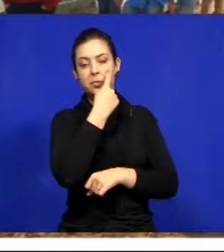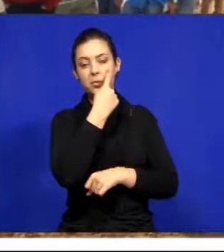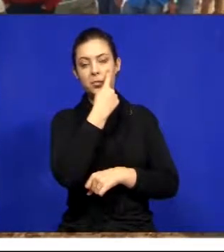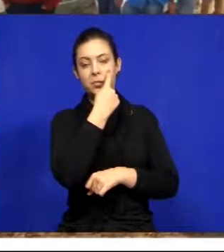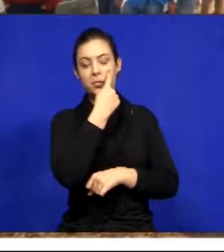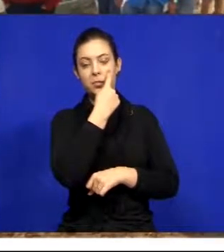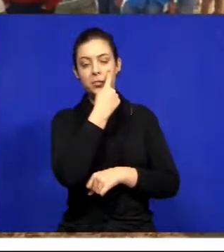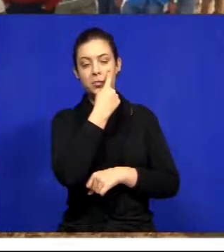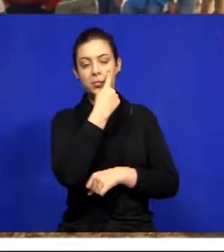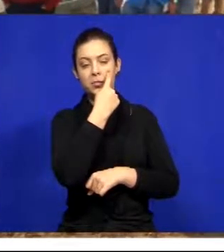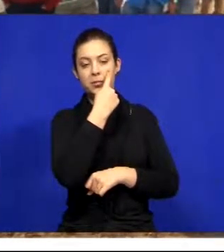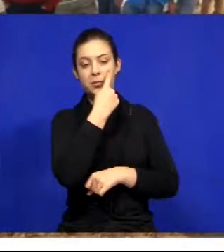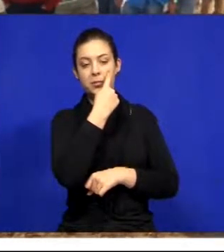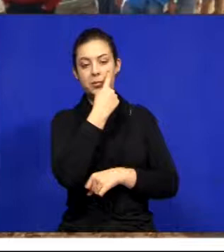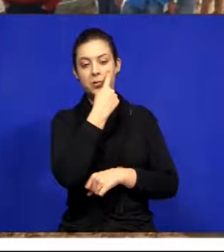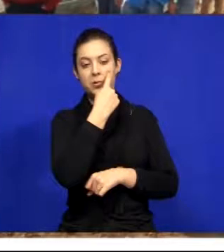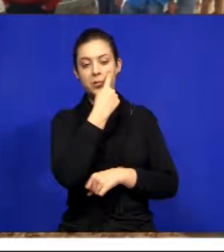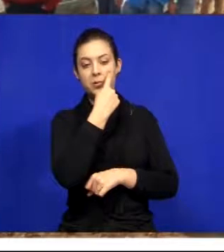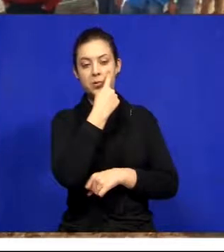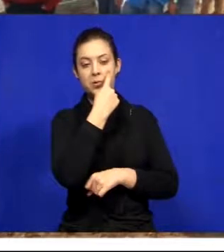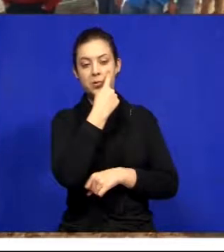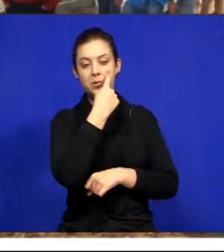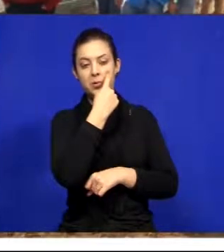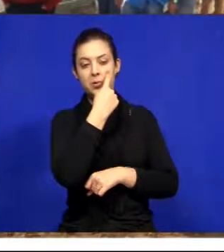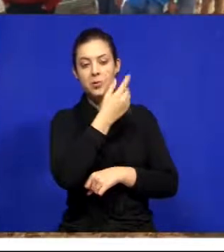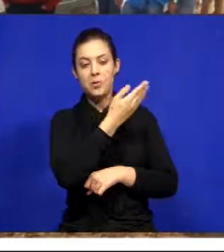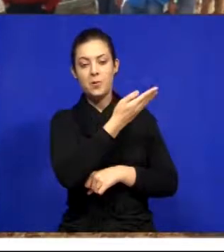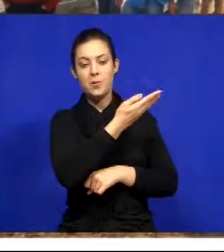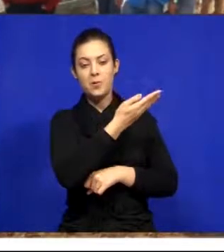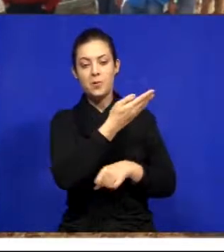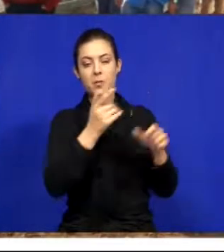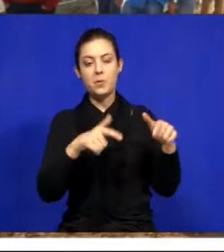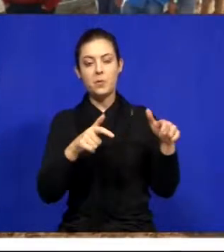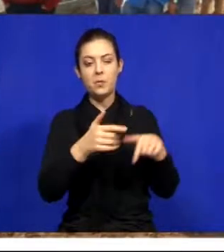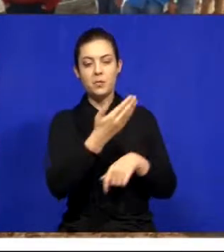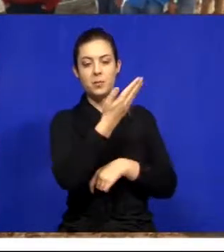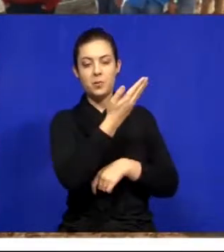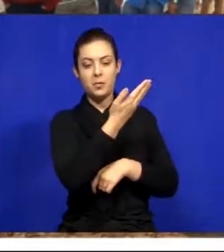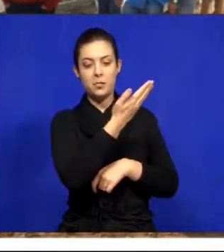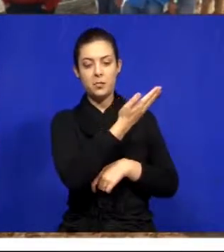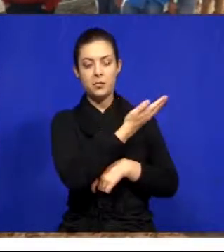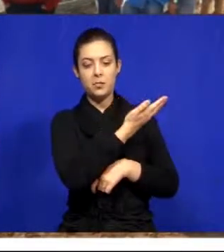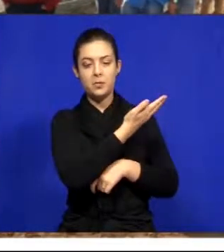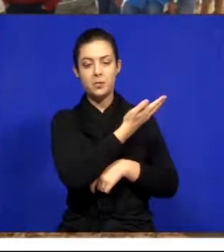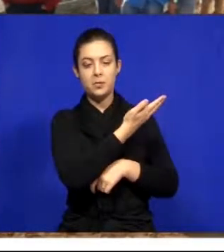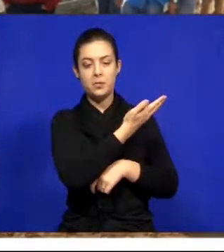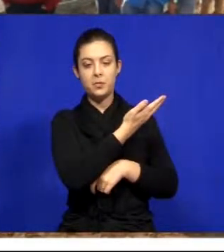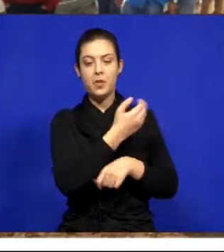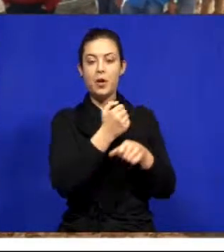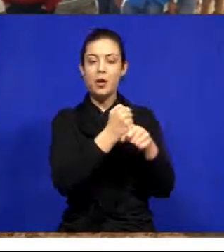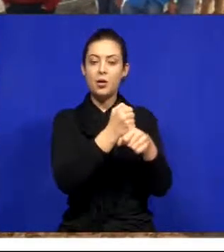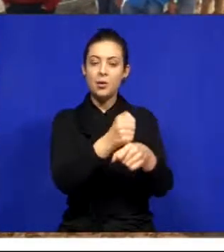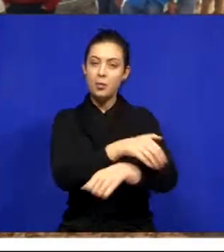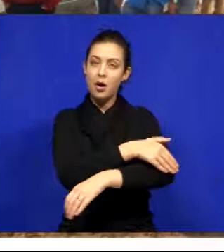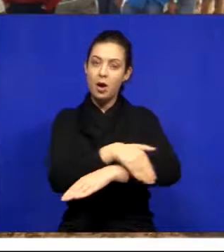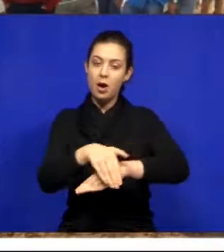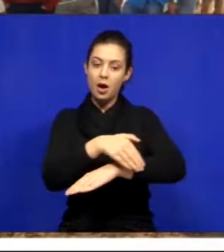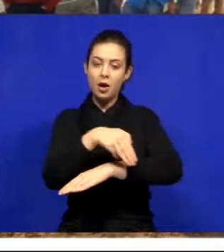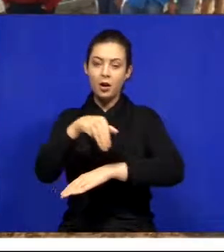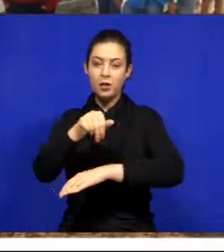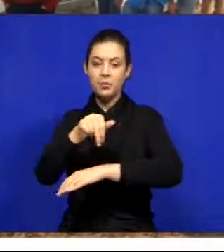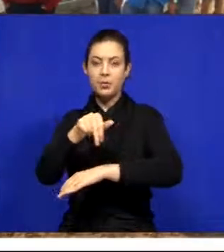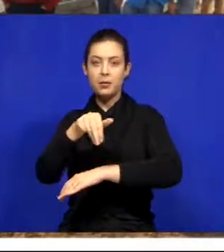e Parque e Mirar. As obras da Avenida